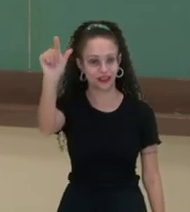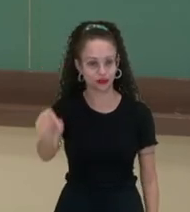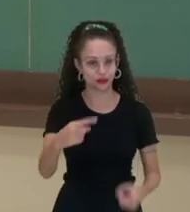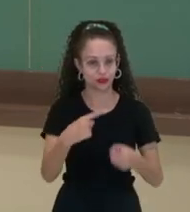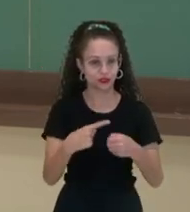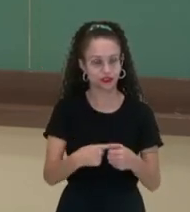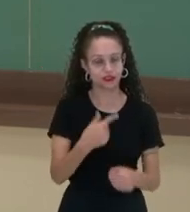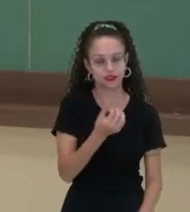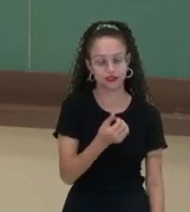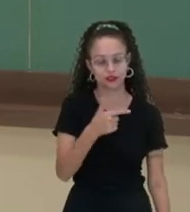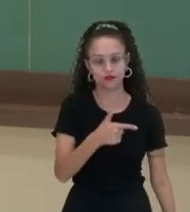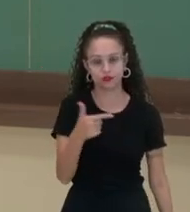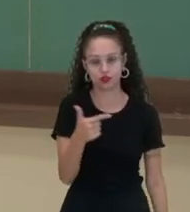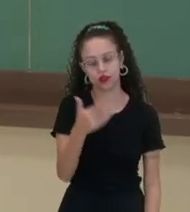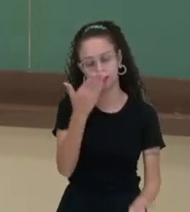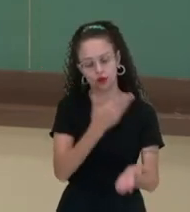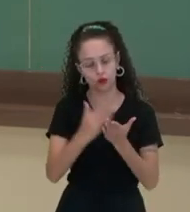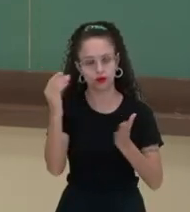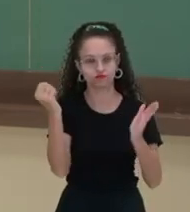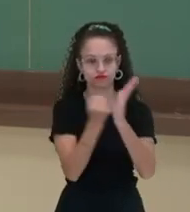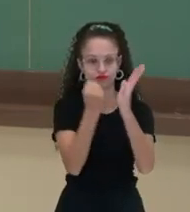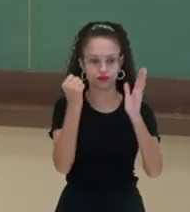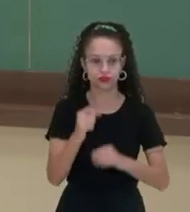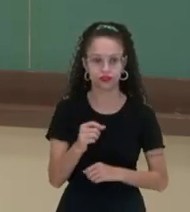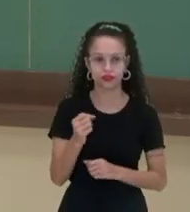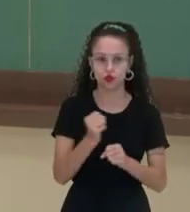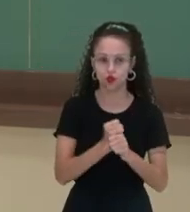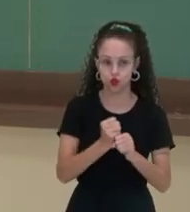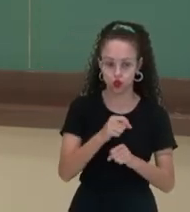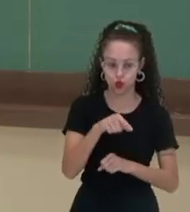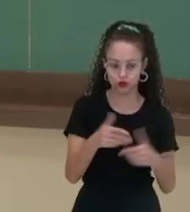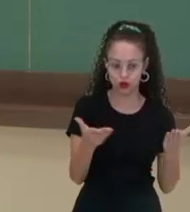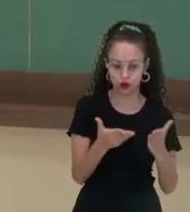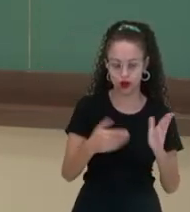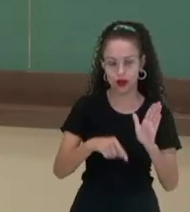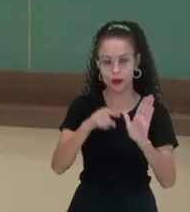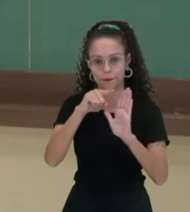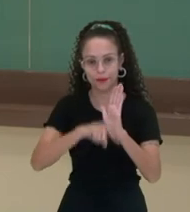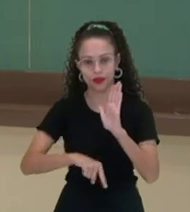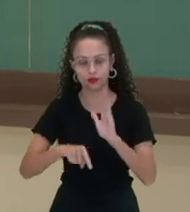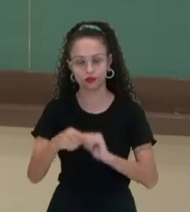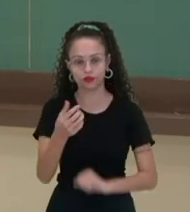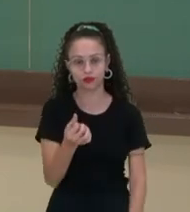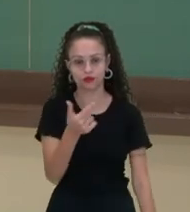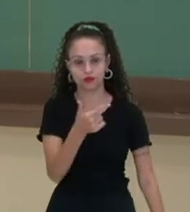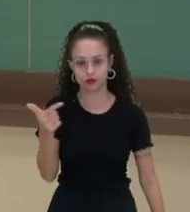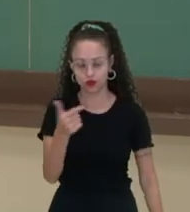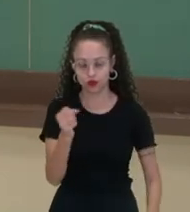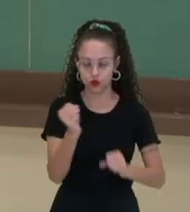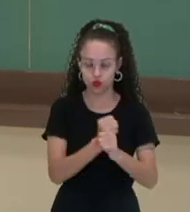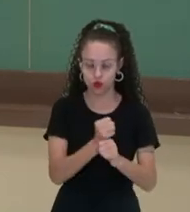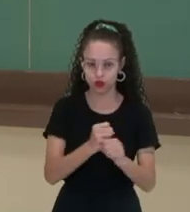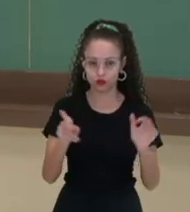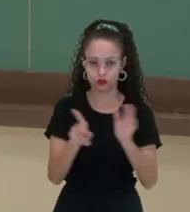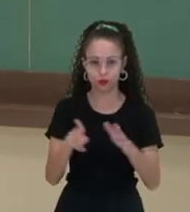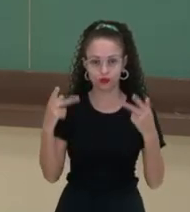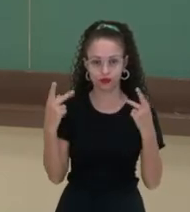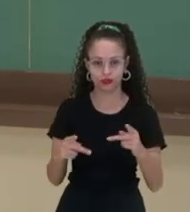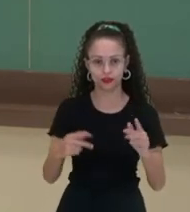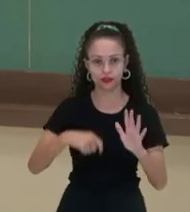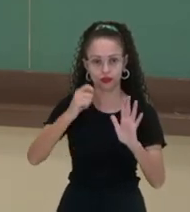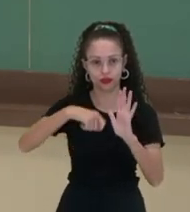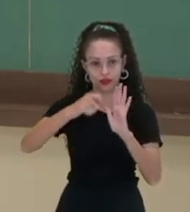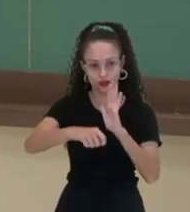no ano 622, e é o marco inicial deles. Pega o ano que você está, menos 622, você vai ter ali o ano que eles estão no